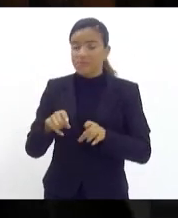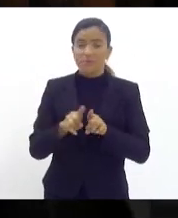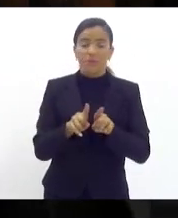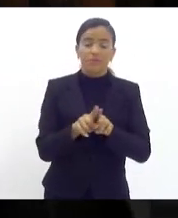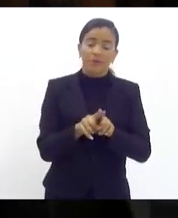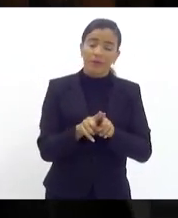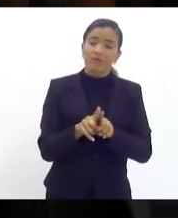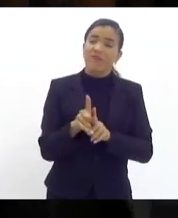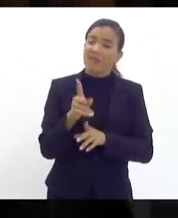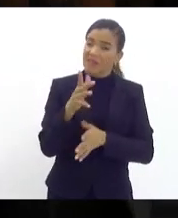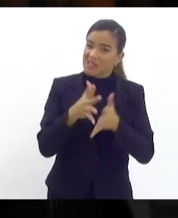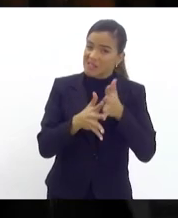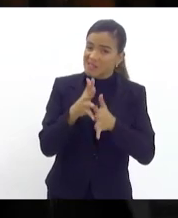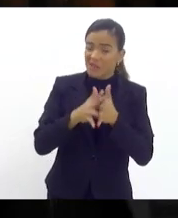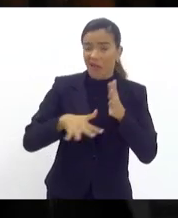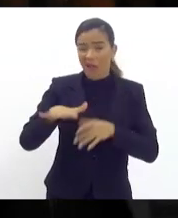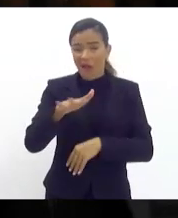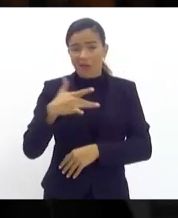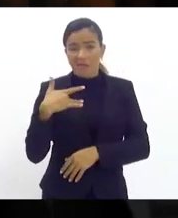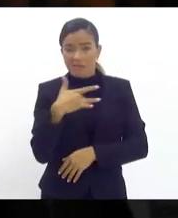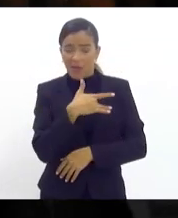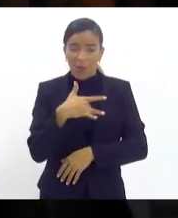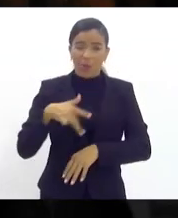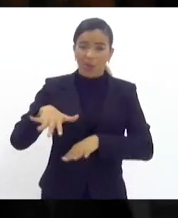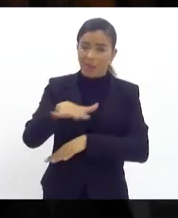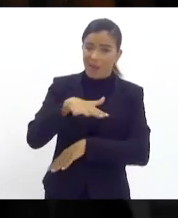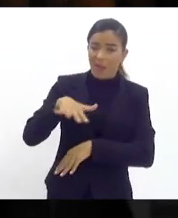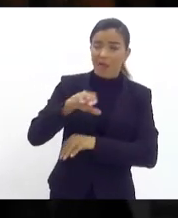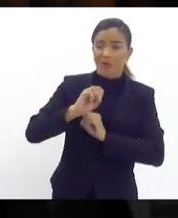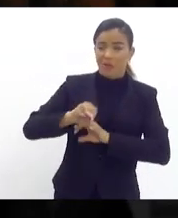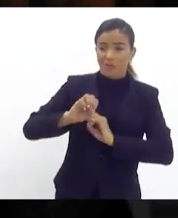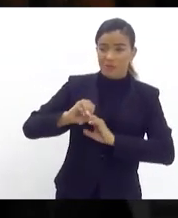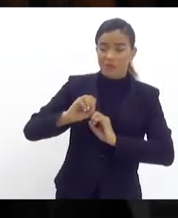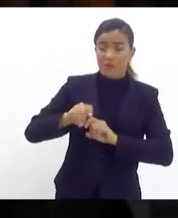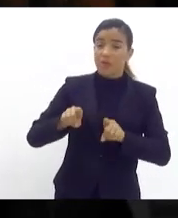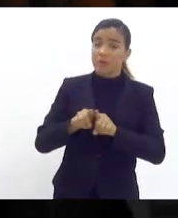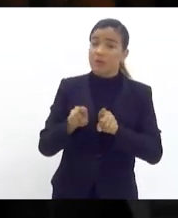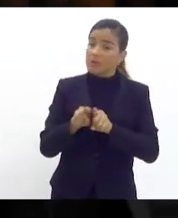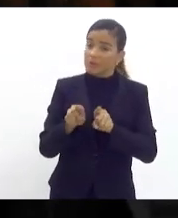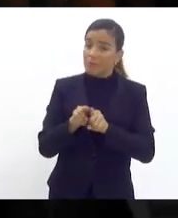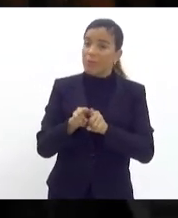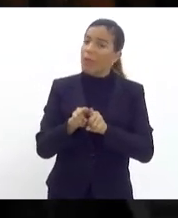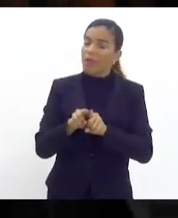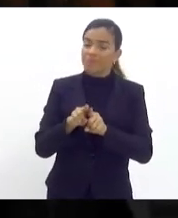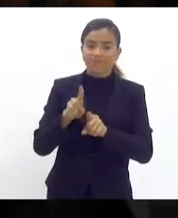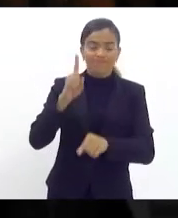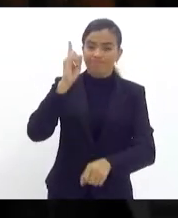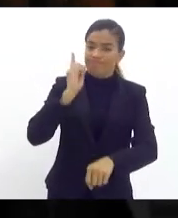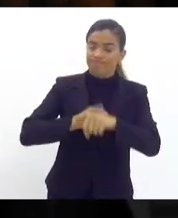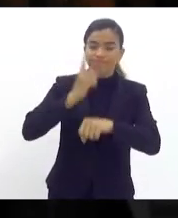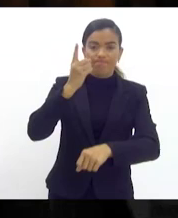trazer transtornos na área de saúde na área de educação e sobretudo feita de forma abrupta